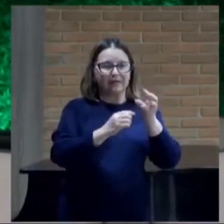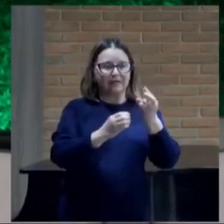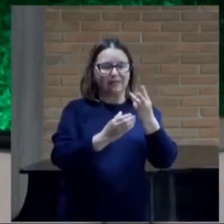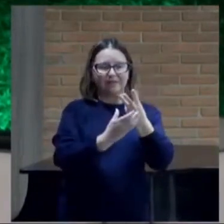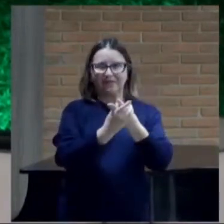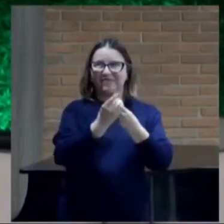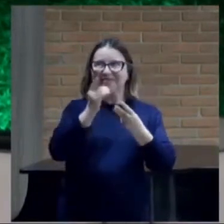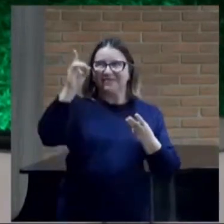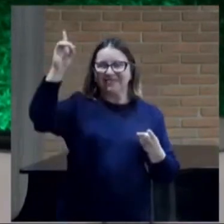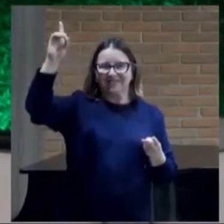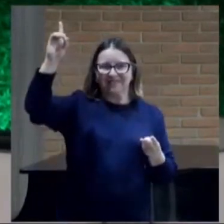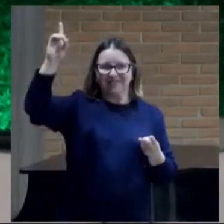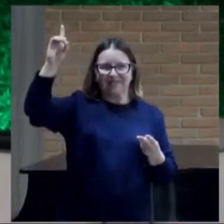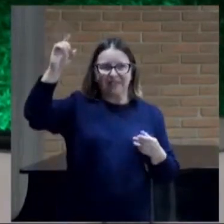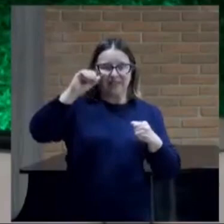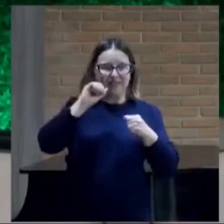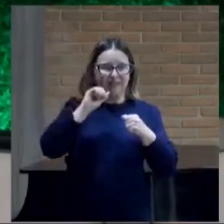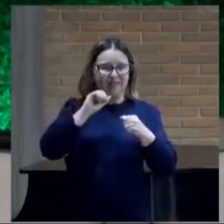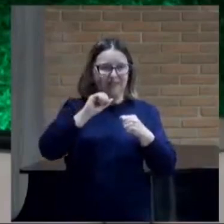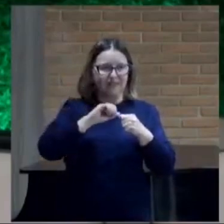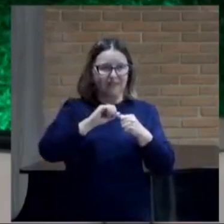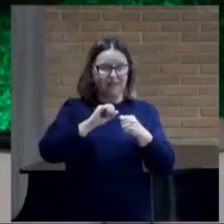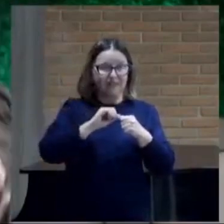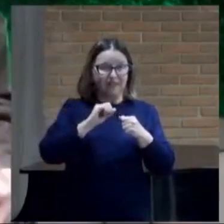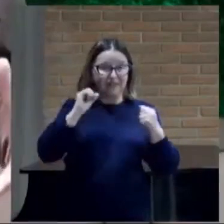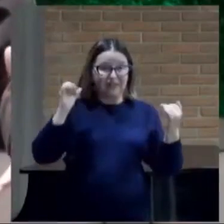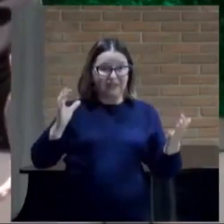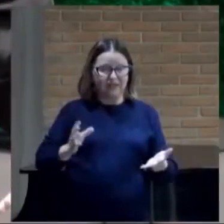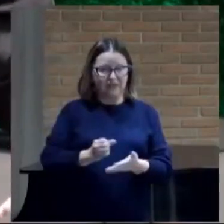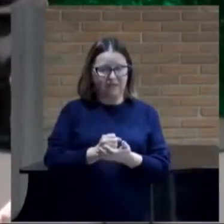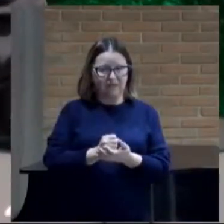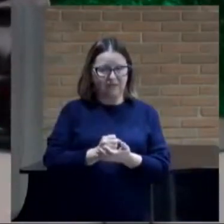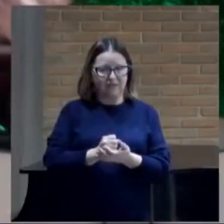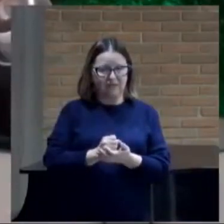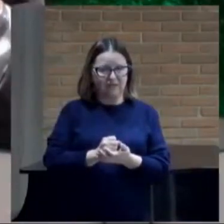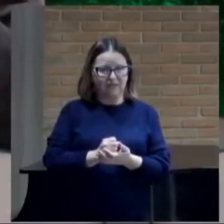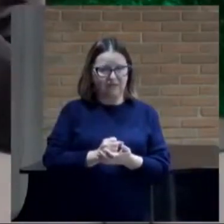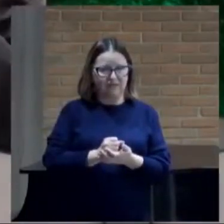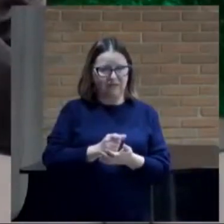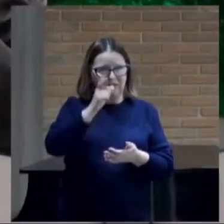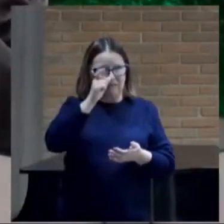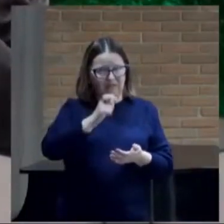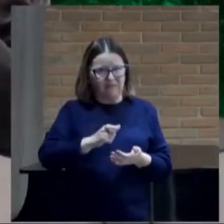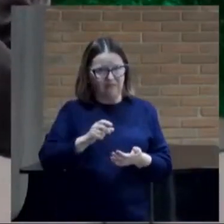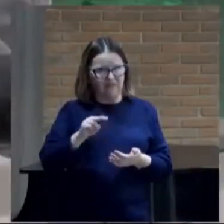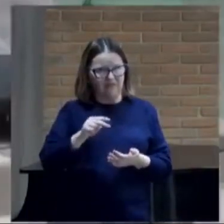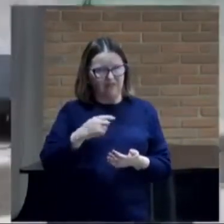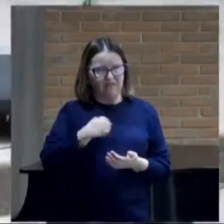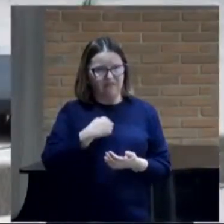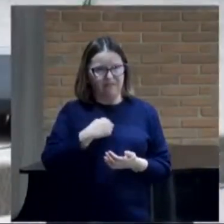trindade Fazendo uma Redenção De um Crápula Como o glênio